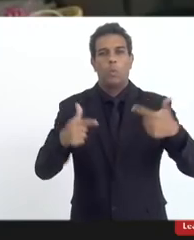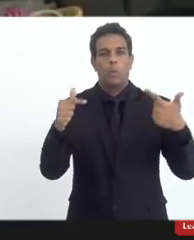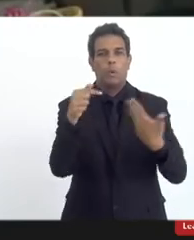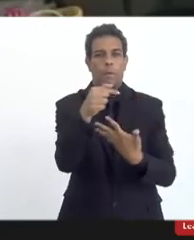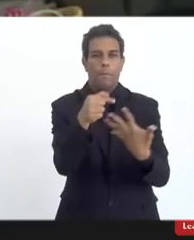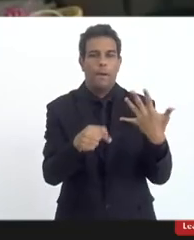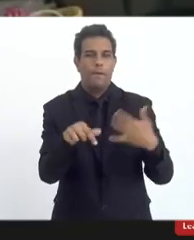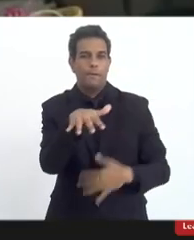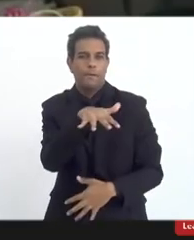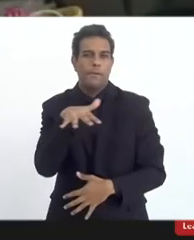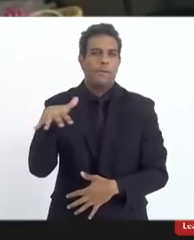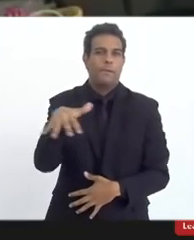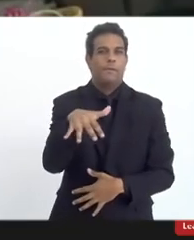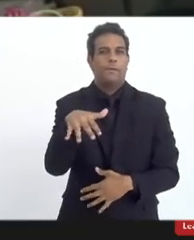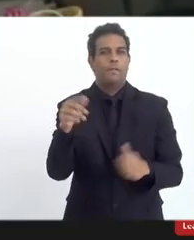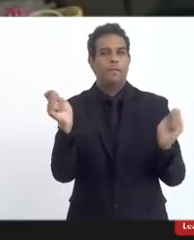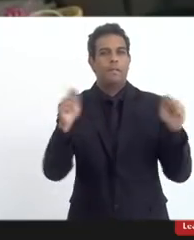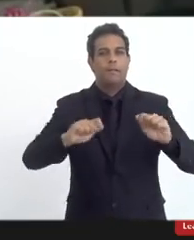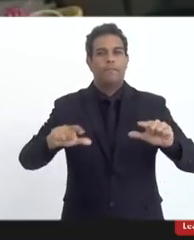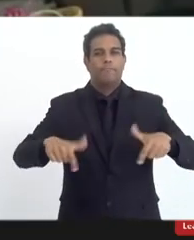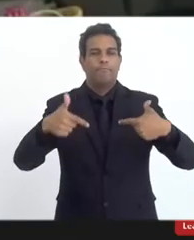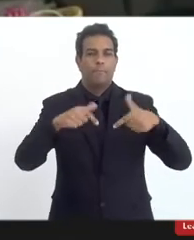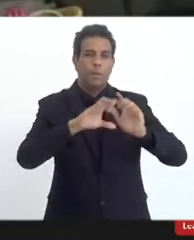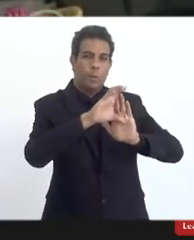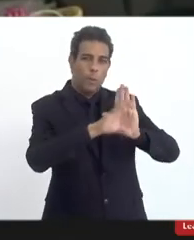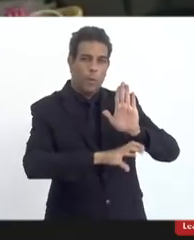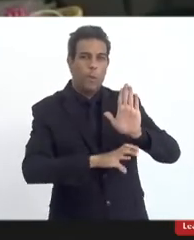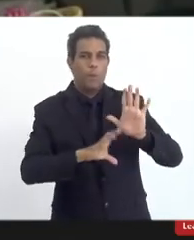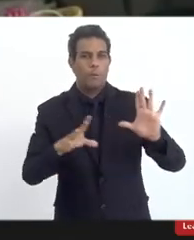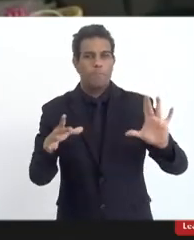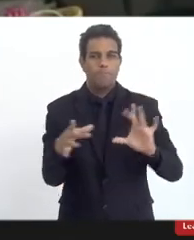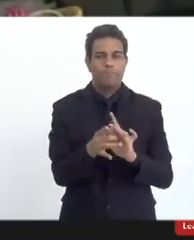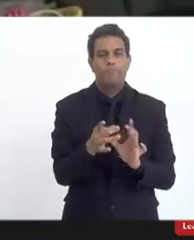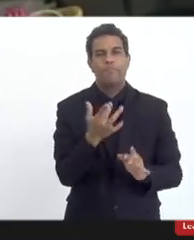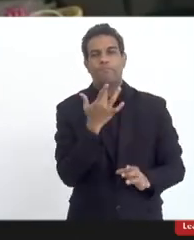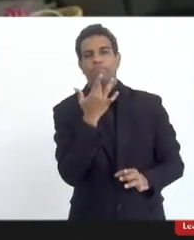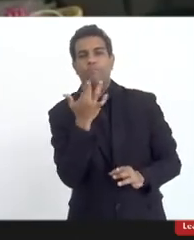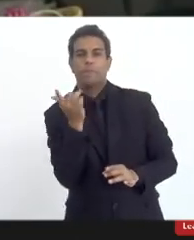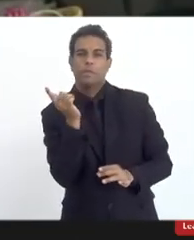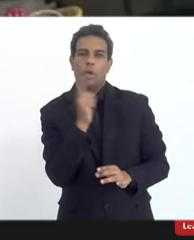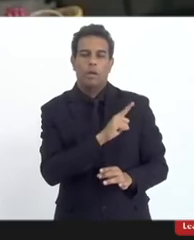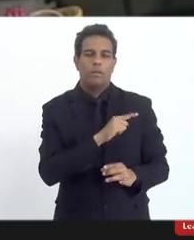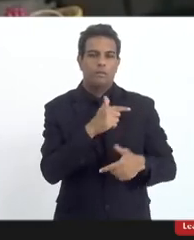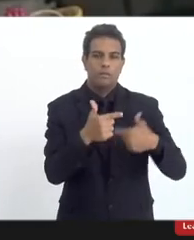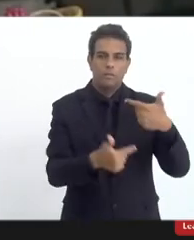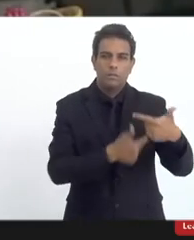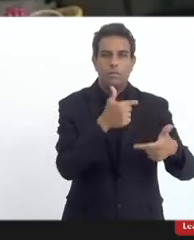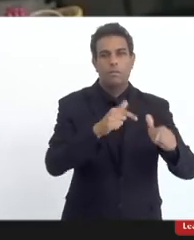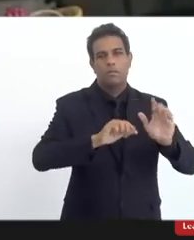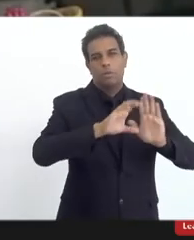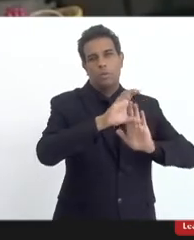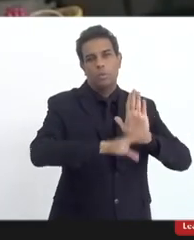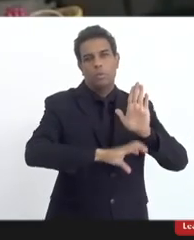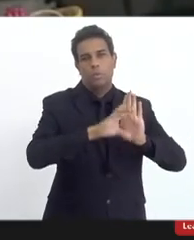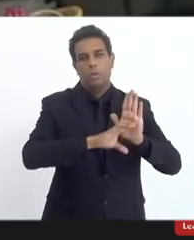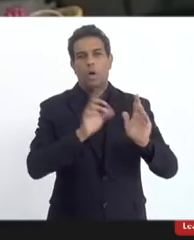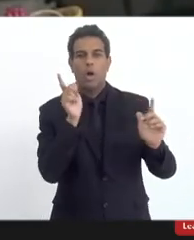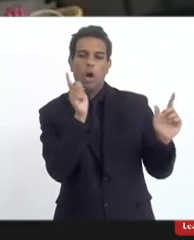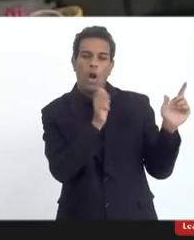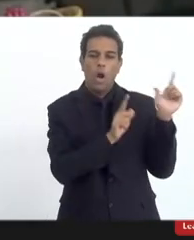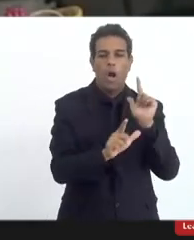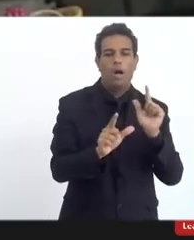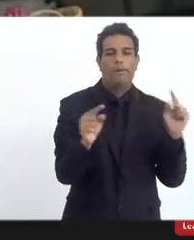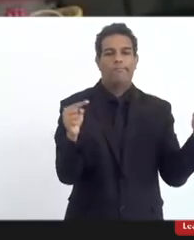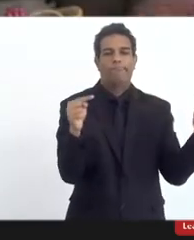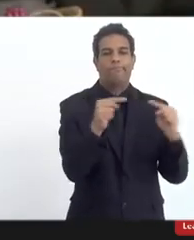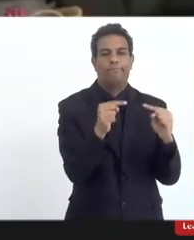área com o seu componente curricular foi até muito fácil construir o currículo do ensino religioso porque a gente